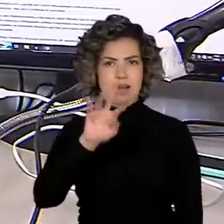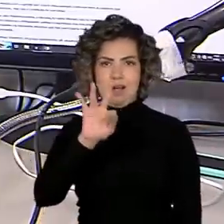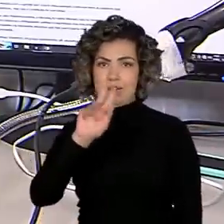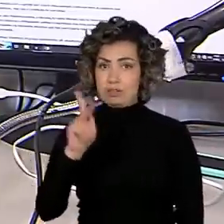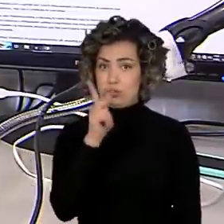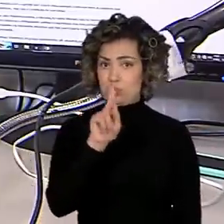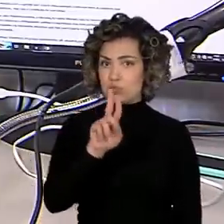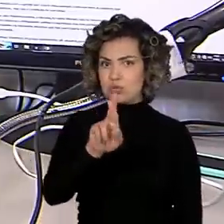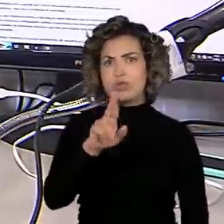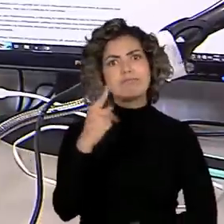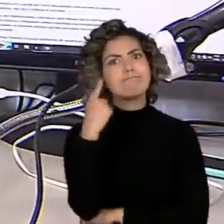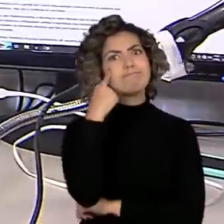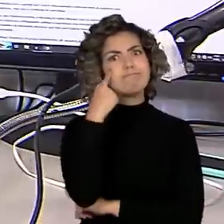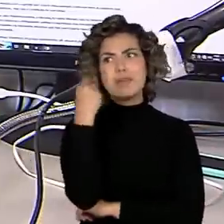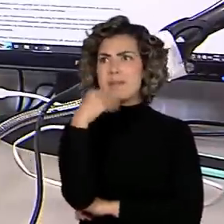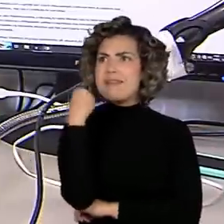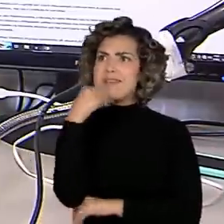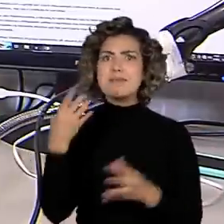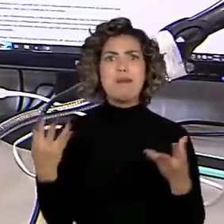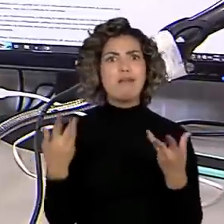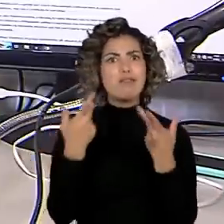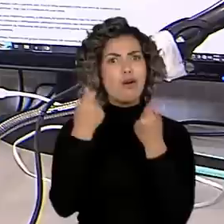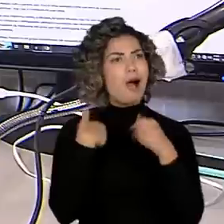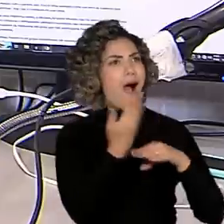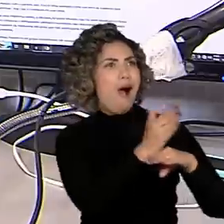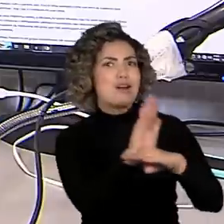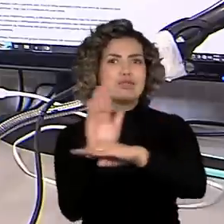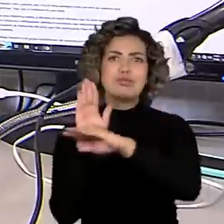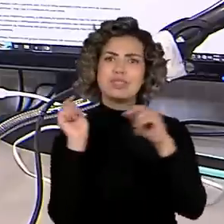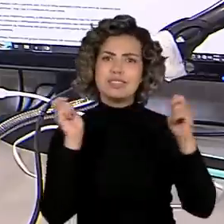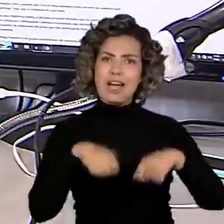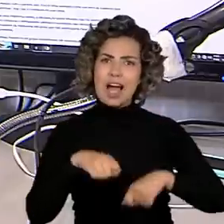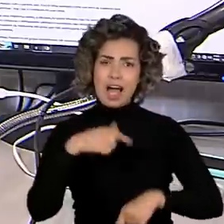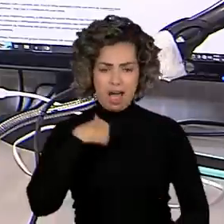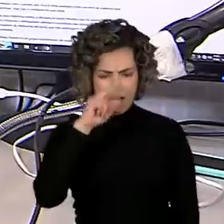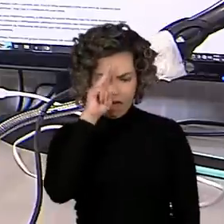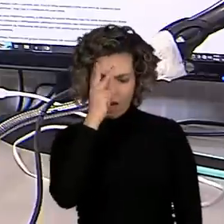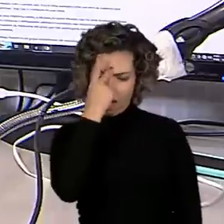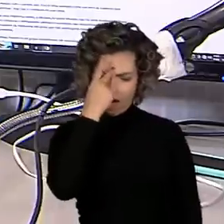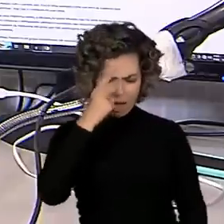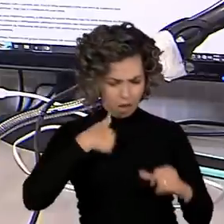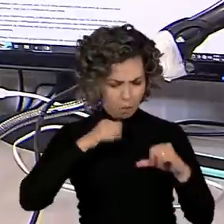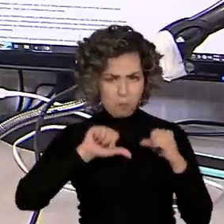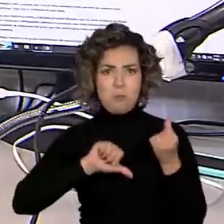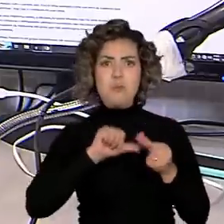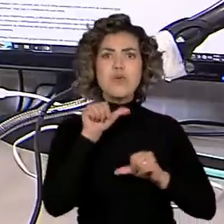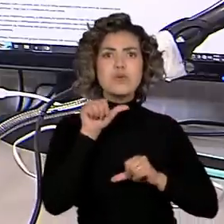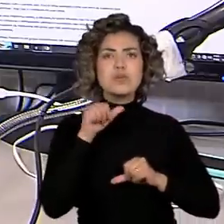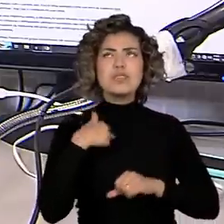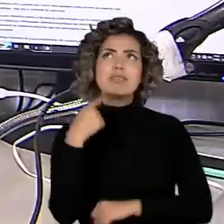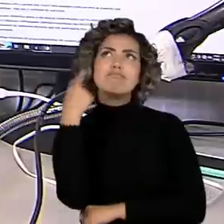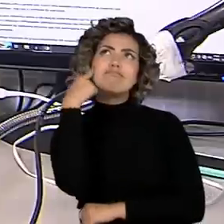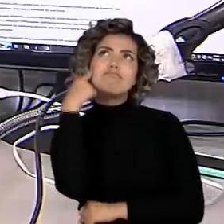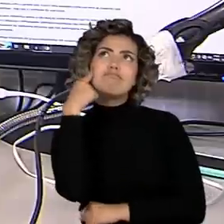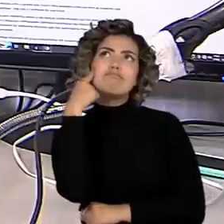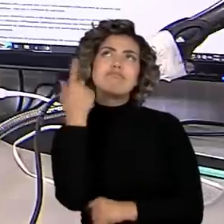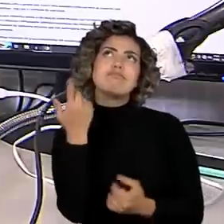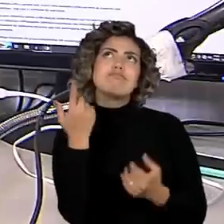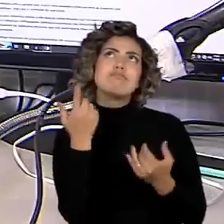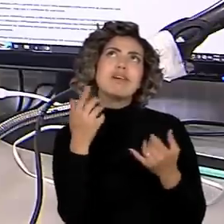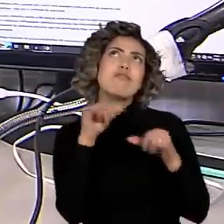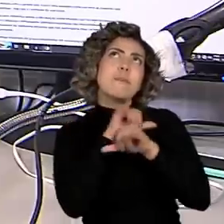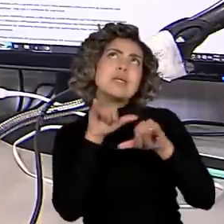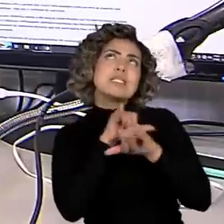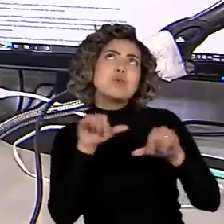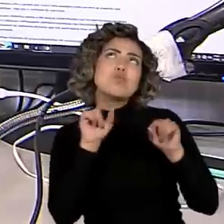conseguir ajudar outros estudantes. Eu me transformei um pouquinho porque eu já sou de um jeito que queria espalhar as coisas boas